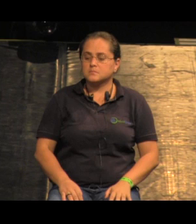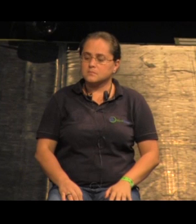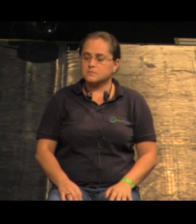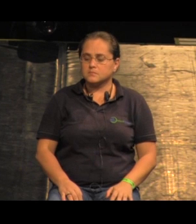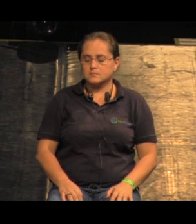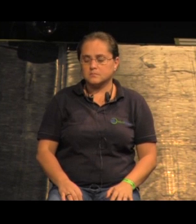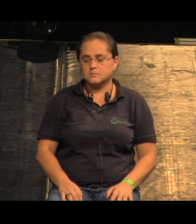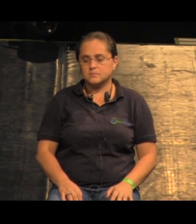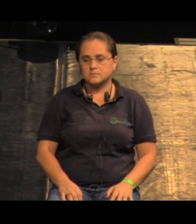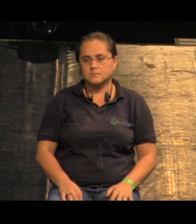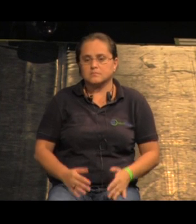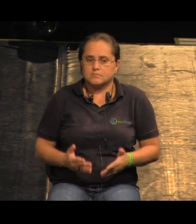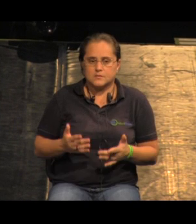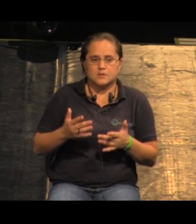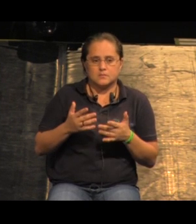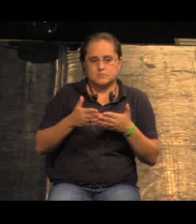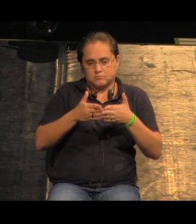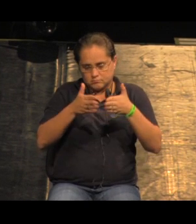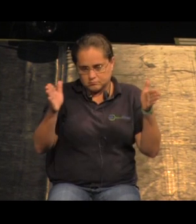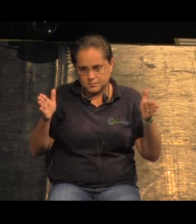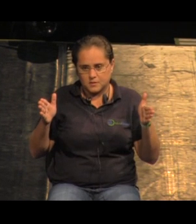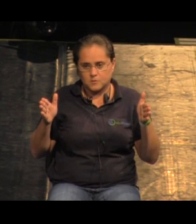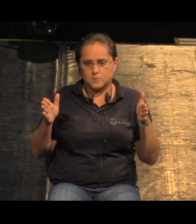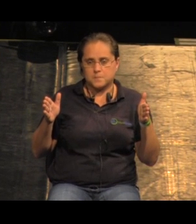esse concurso de ideia era bastante aberto,